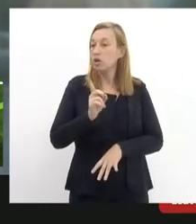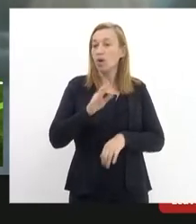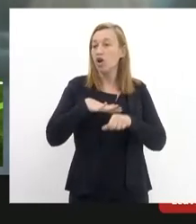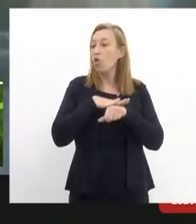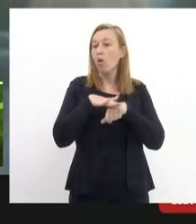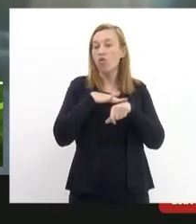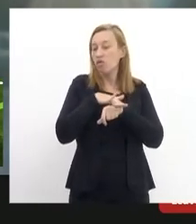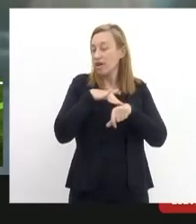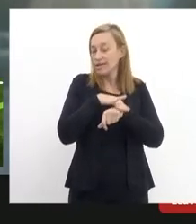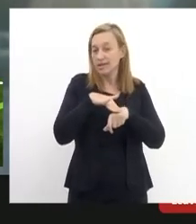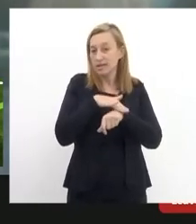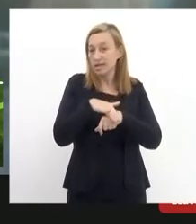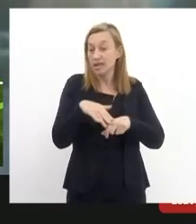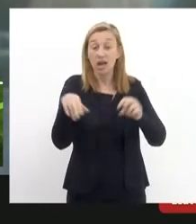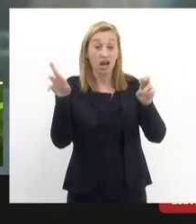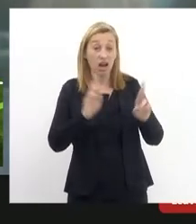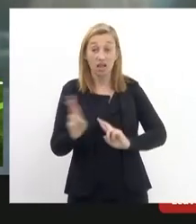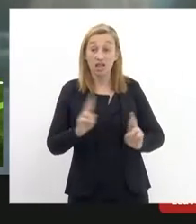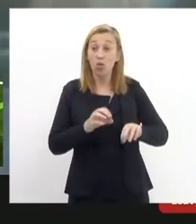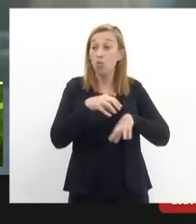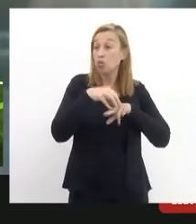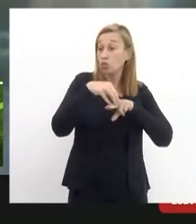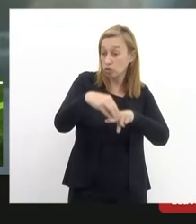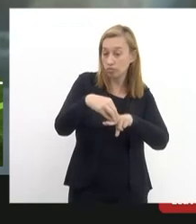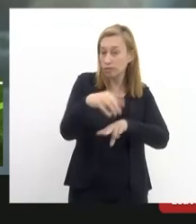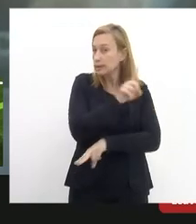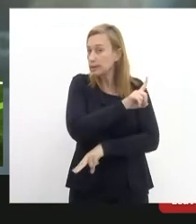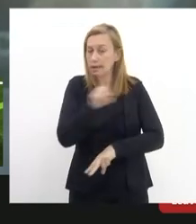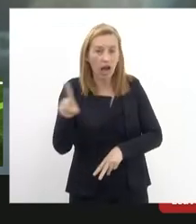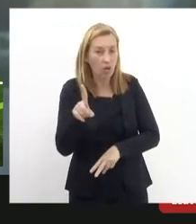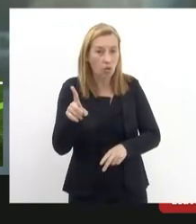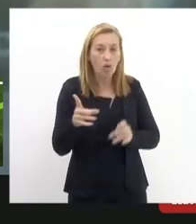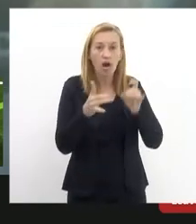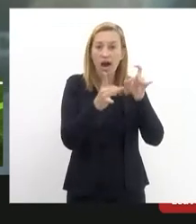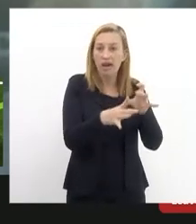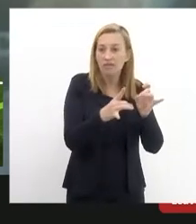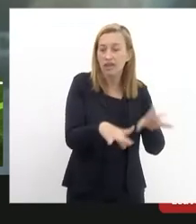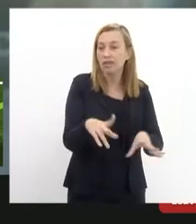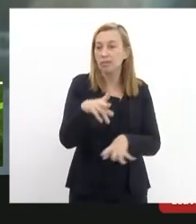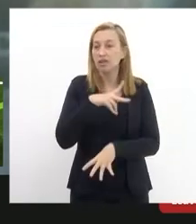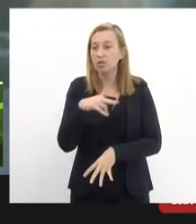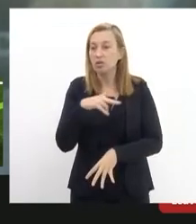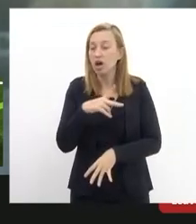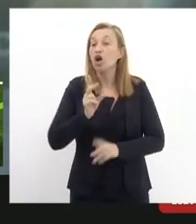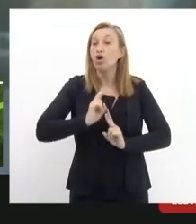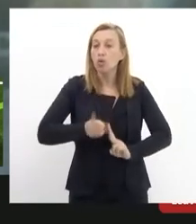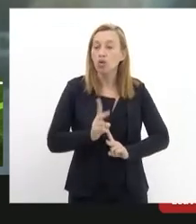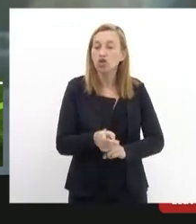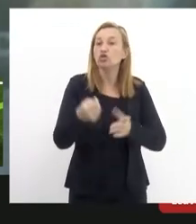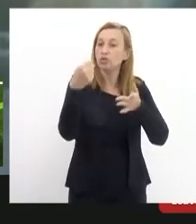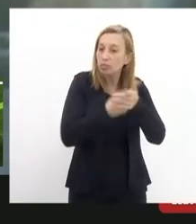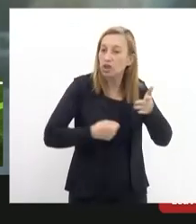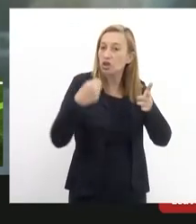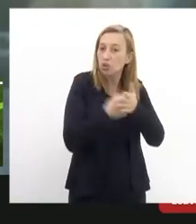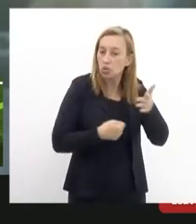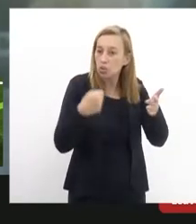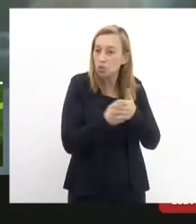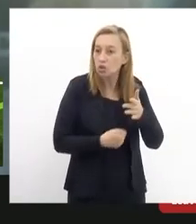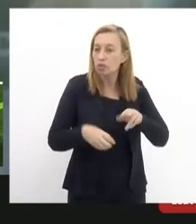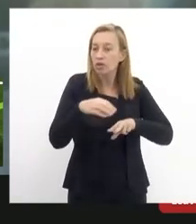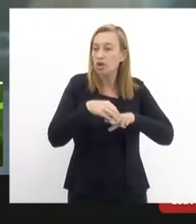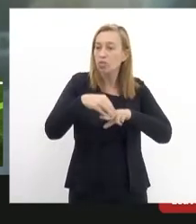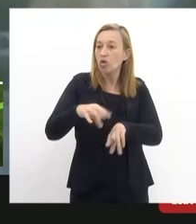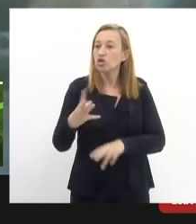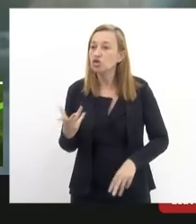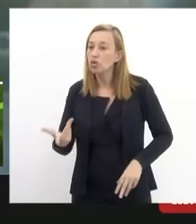relação à questão do bonde de Santa Tereza não a privatização continuamos em luta pelo bonde de